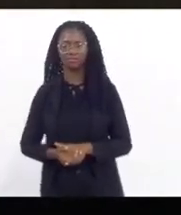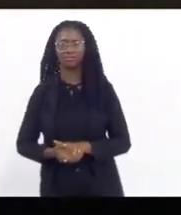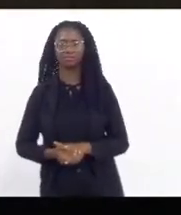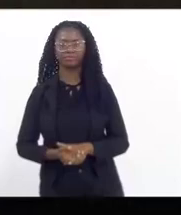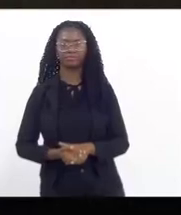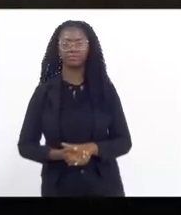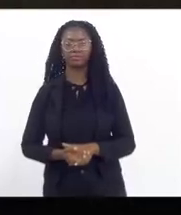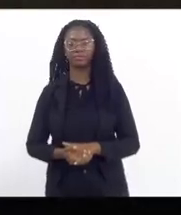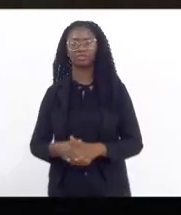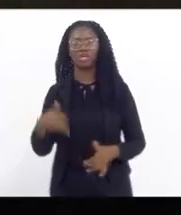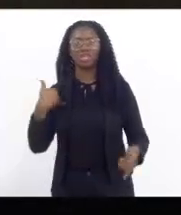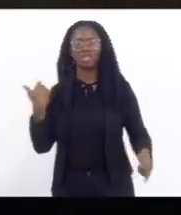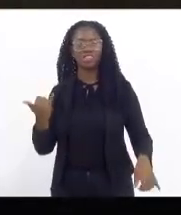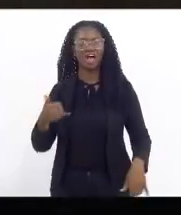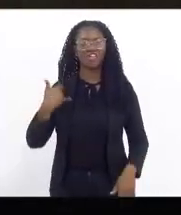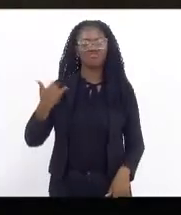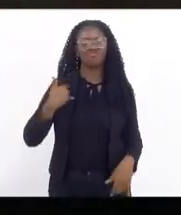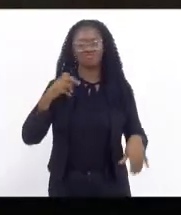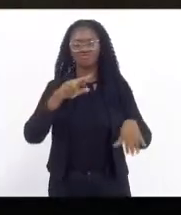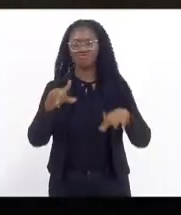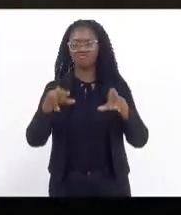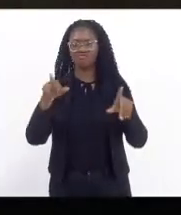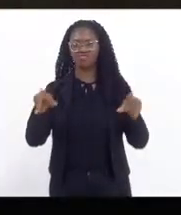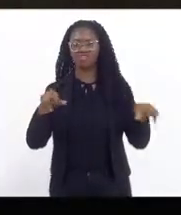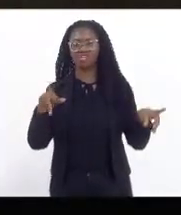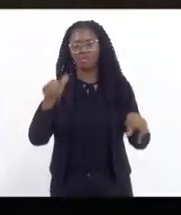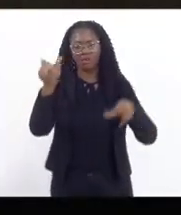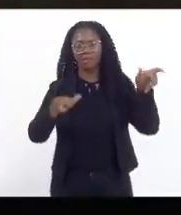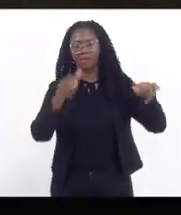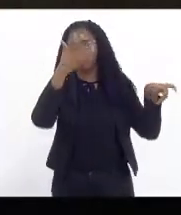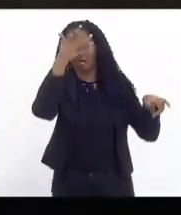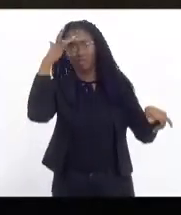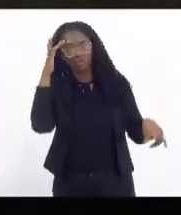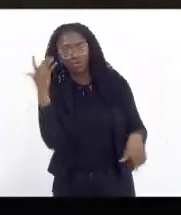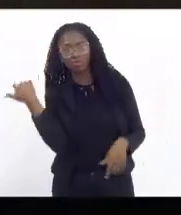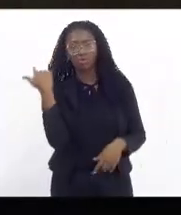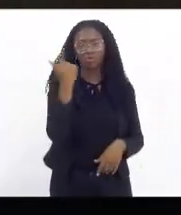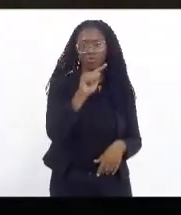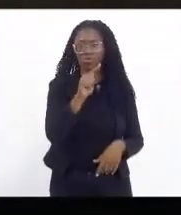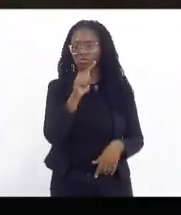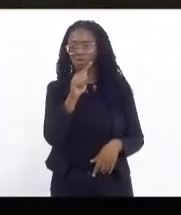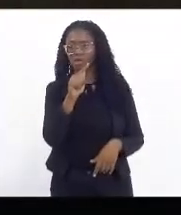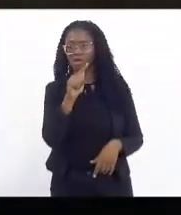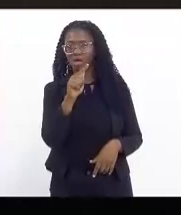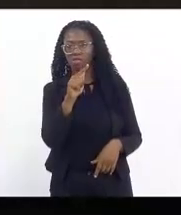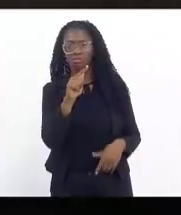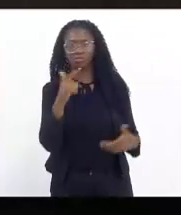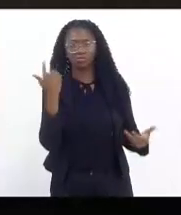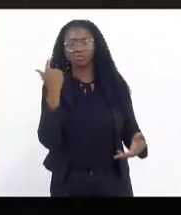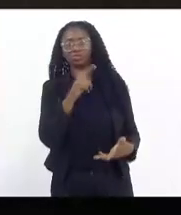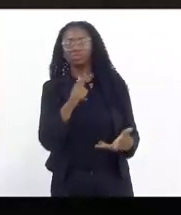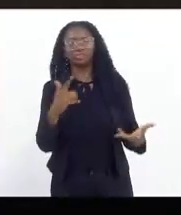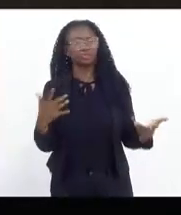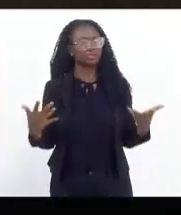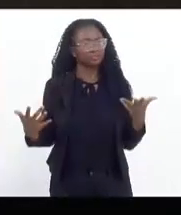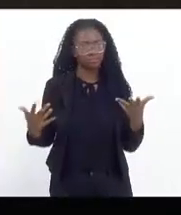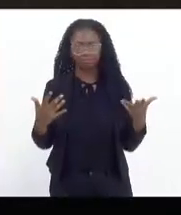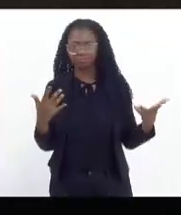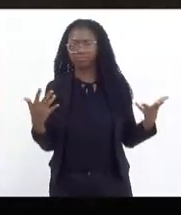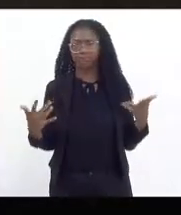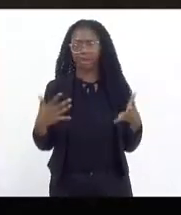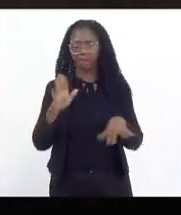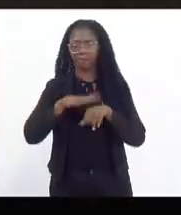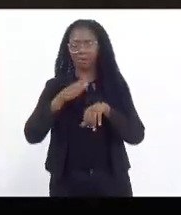diferentes idades, diferentes idades, pessoas que conseguiram, sabe, deputado Jair Bittencourt, conseguiram redefinir a sua própria